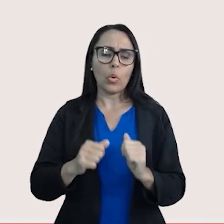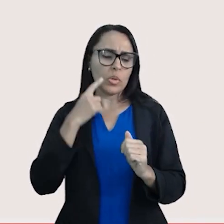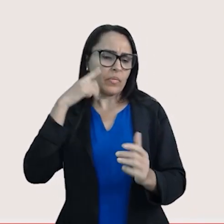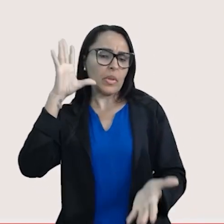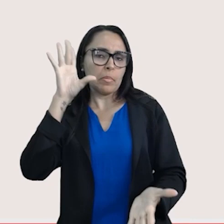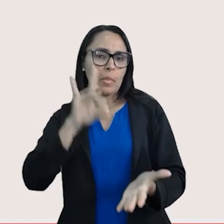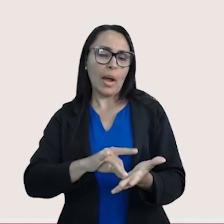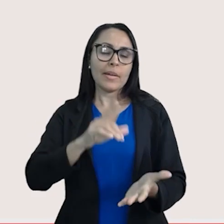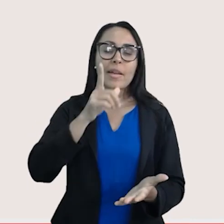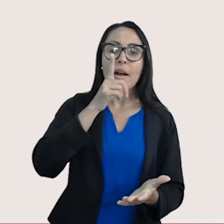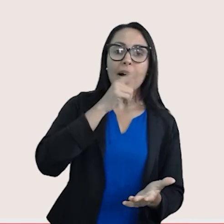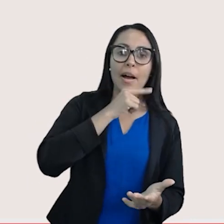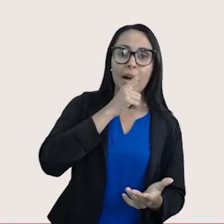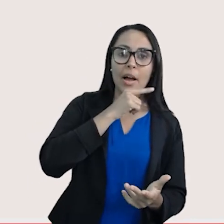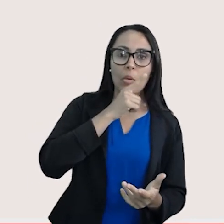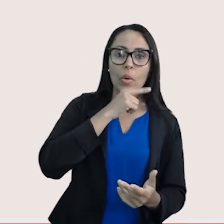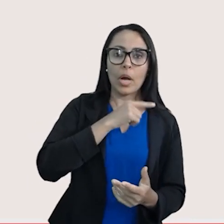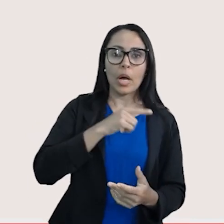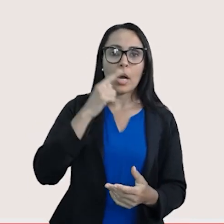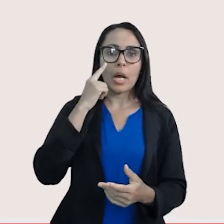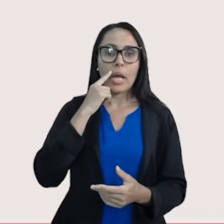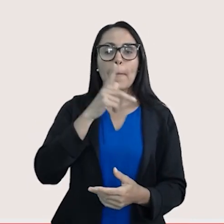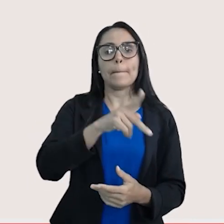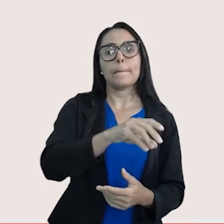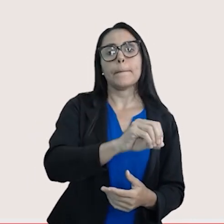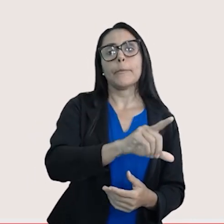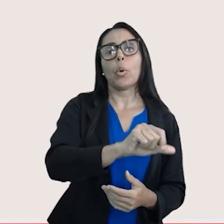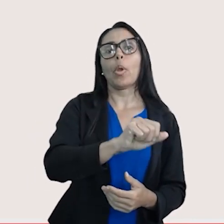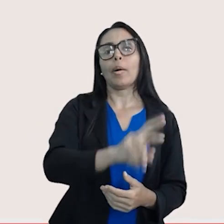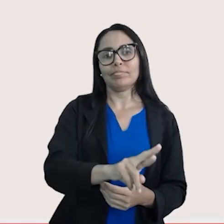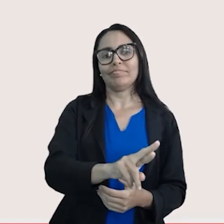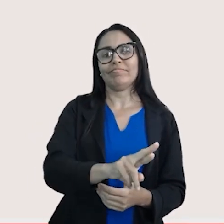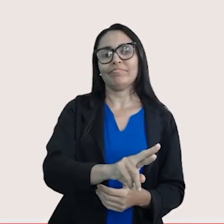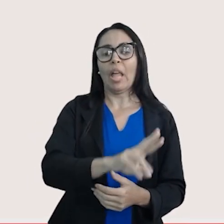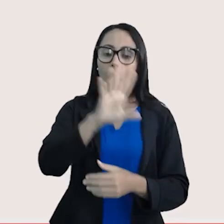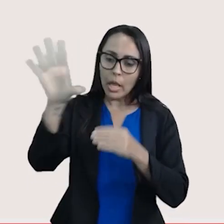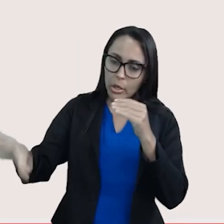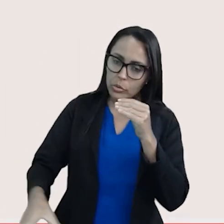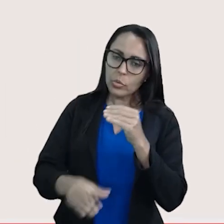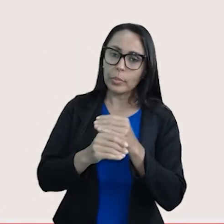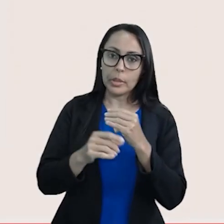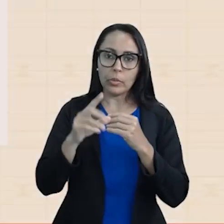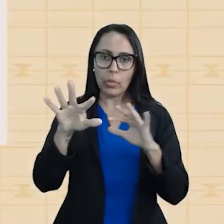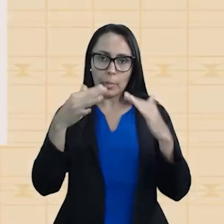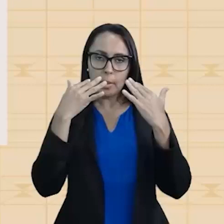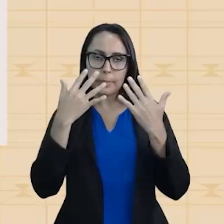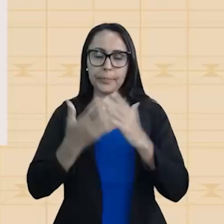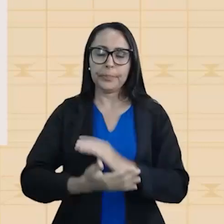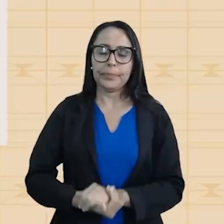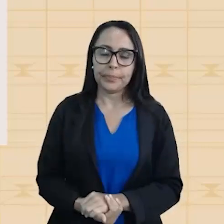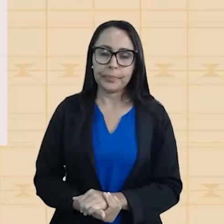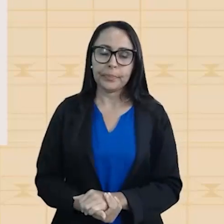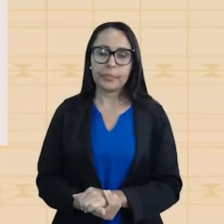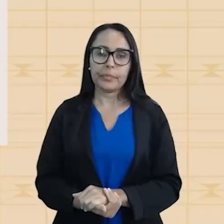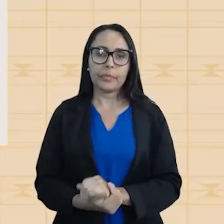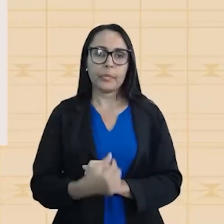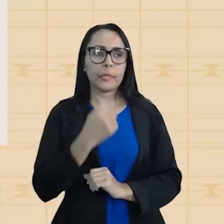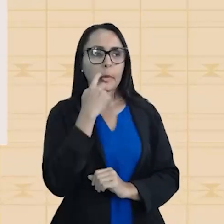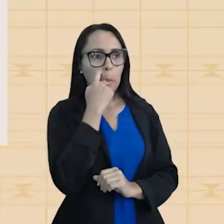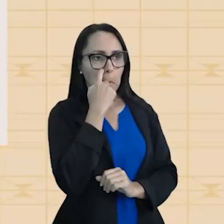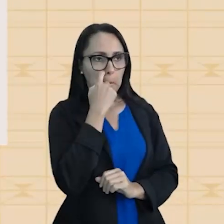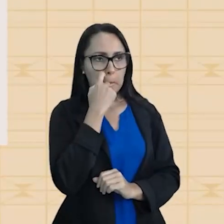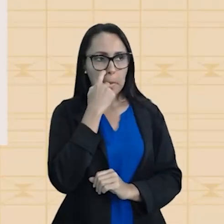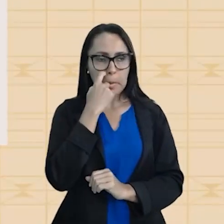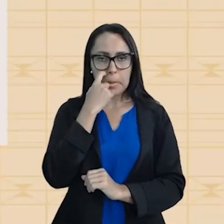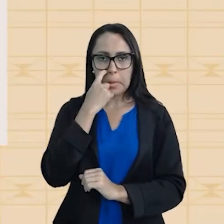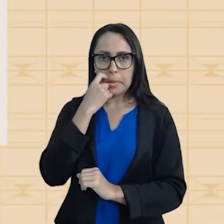afirmar que a água é polar. Resumindo. Olha pra cá. Volta pra aqui. Deixa assim, deixa assim,